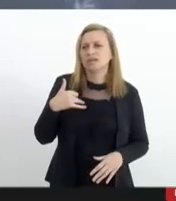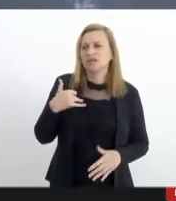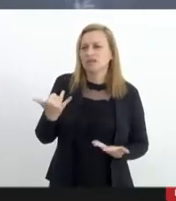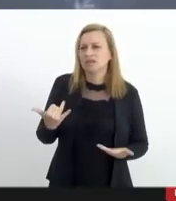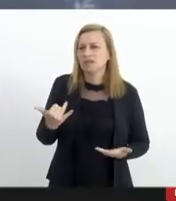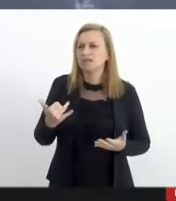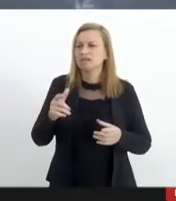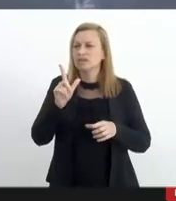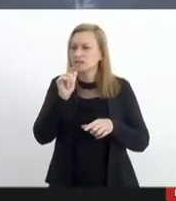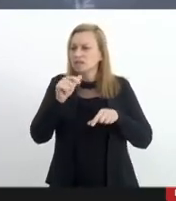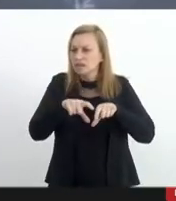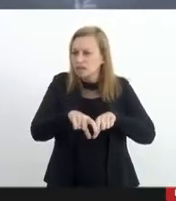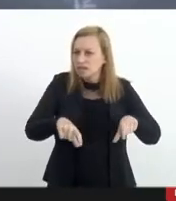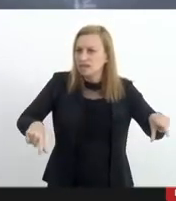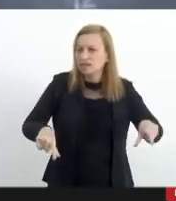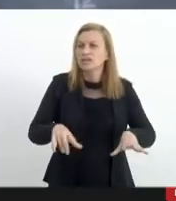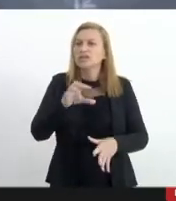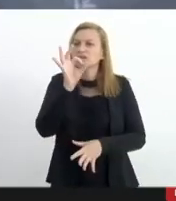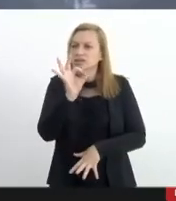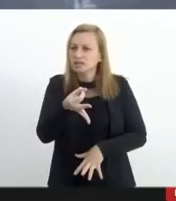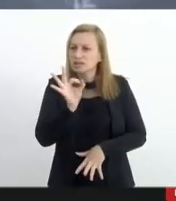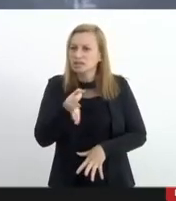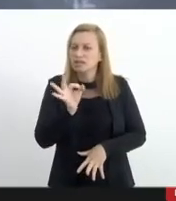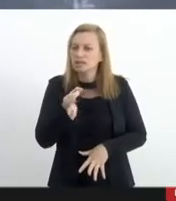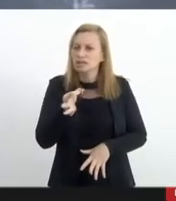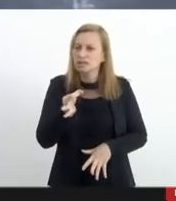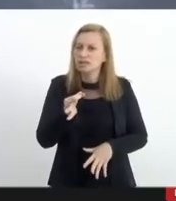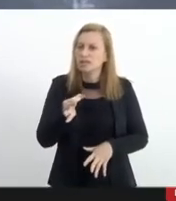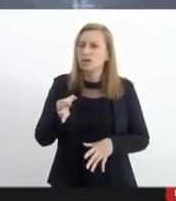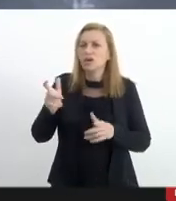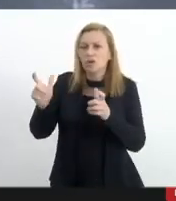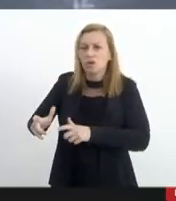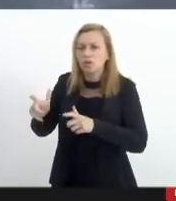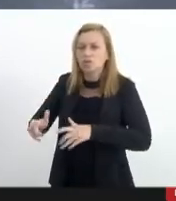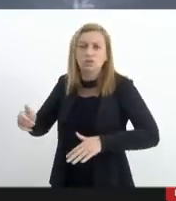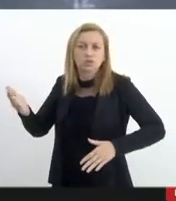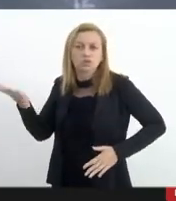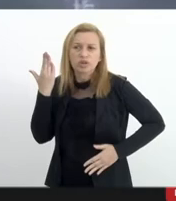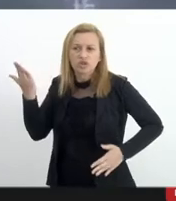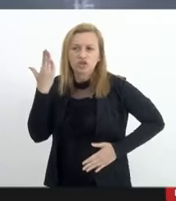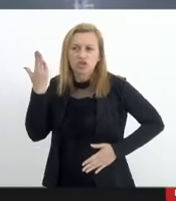saneamento básico é justamente onde o tráfico as facções